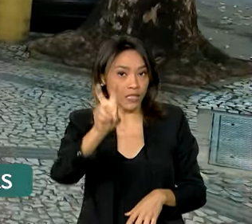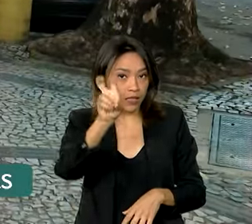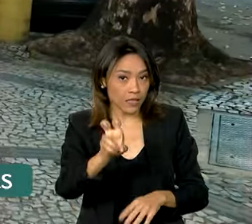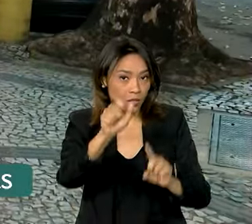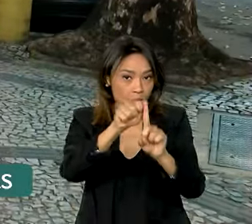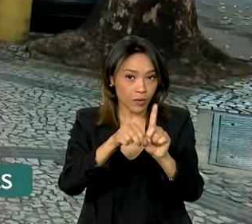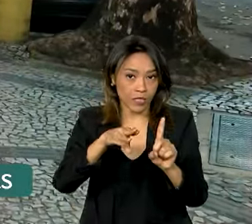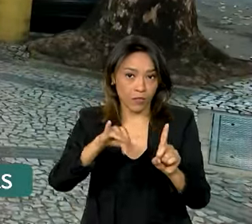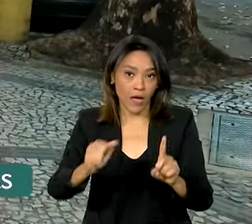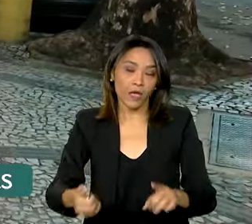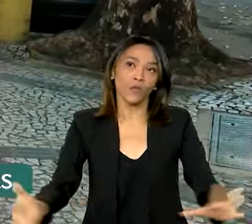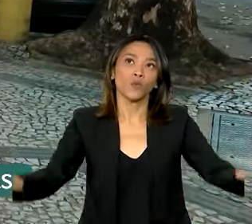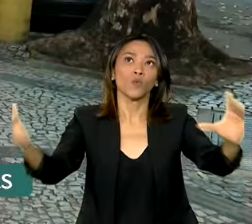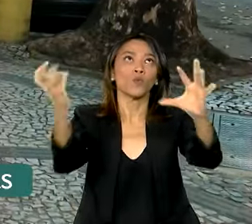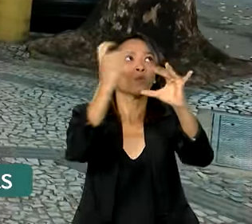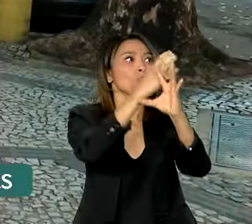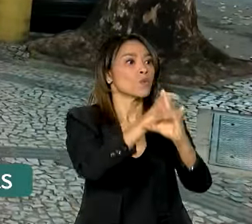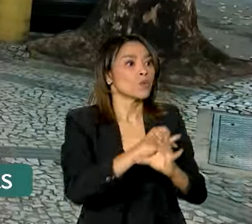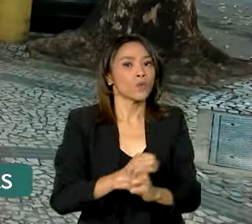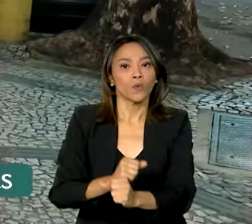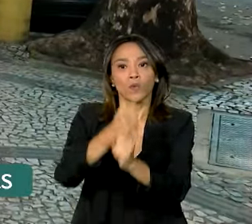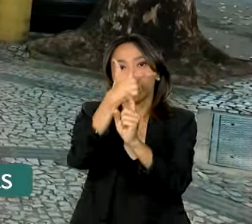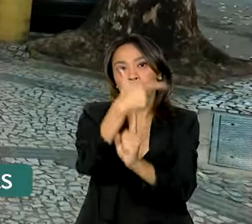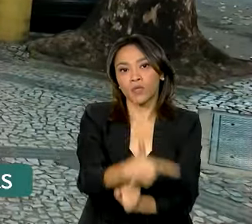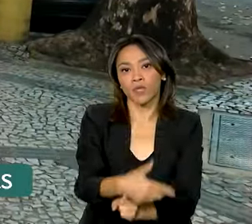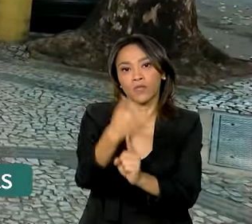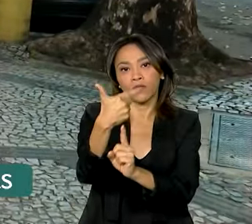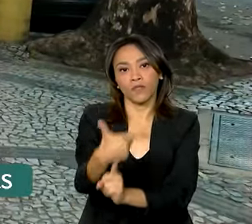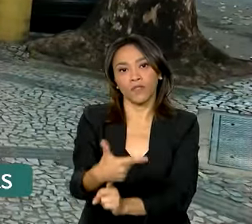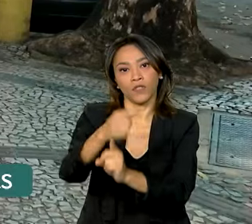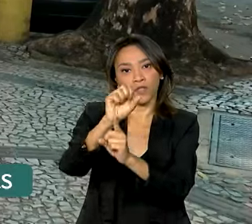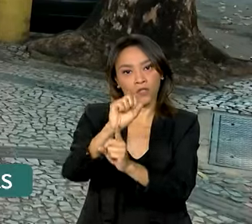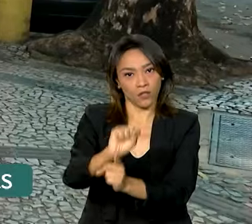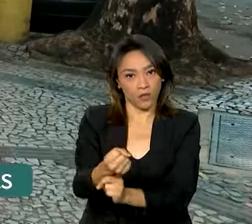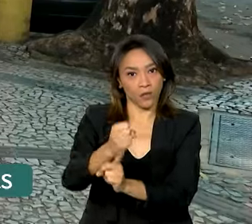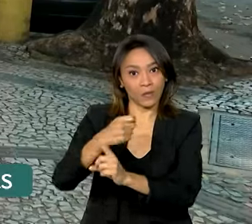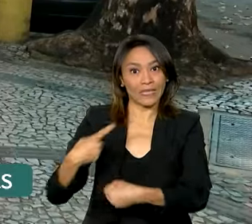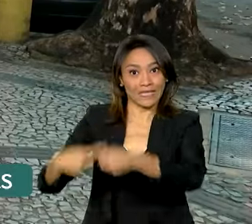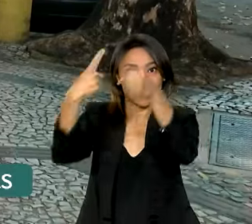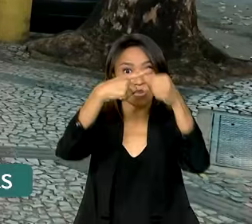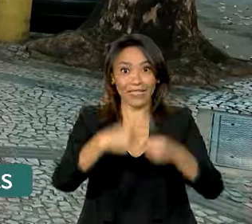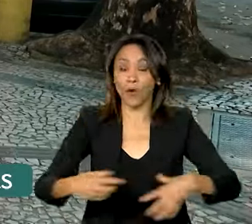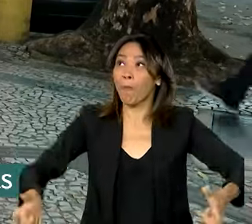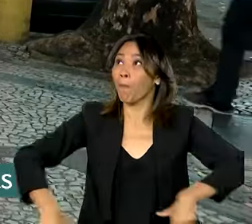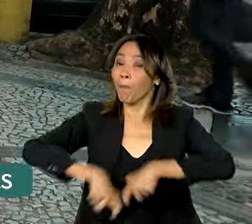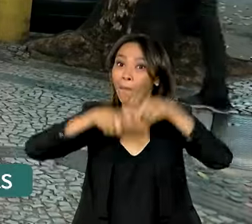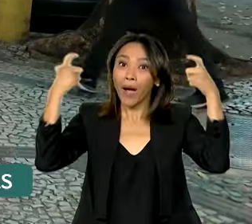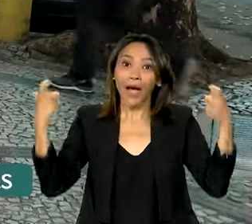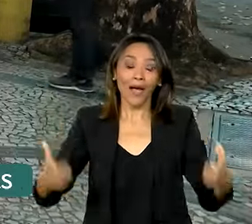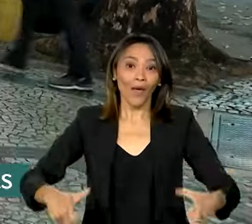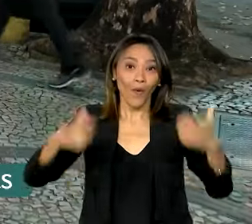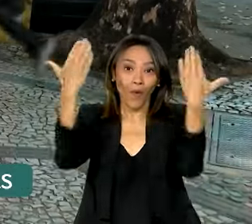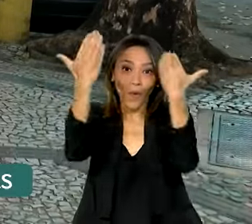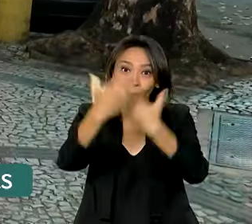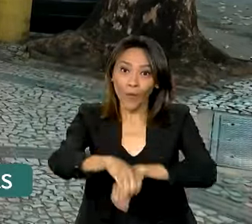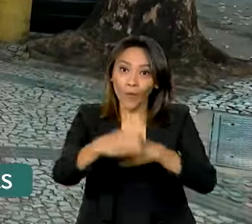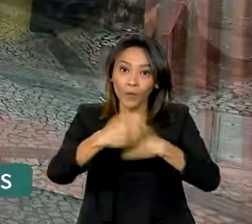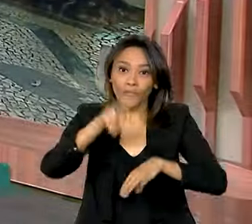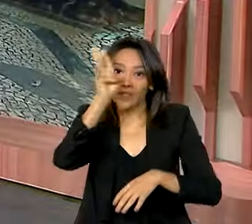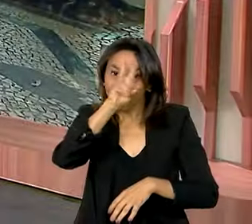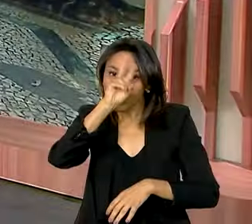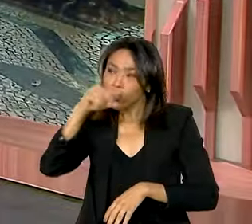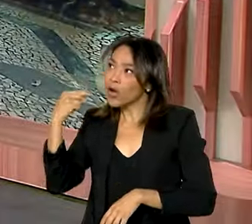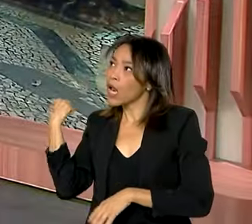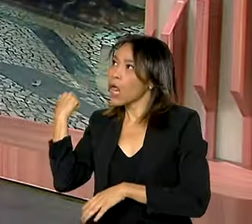228 cidades e será o maior concurso público da história do Brasil. Vanessa?